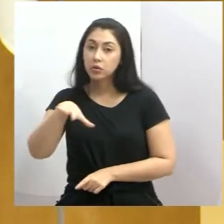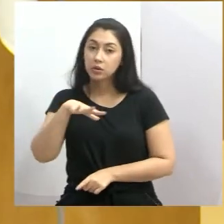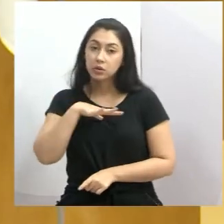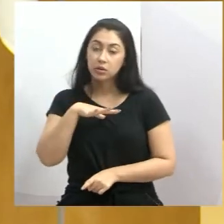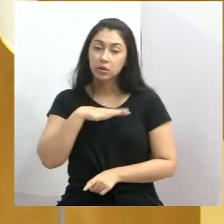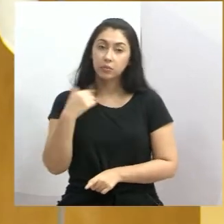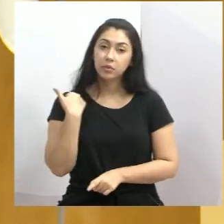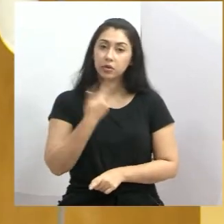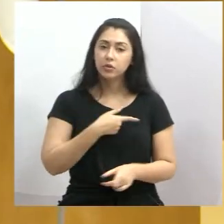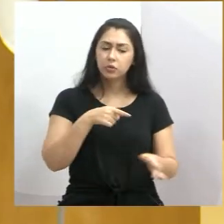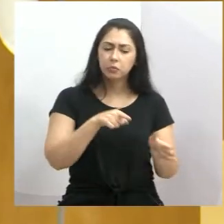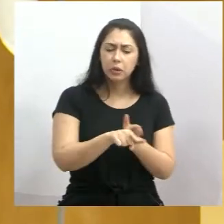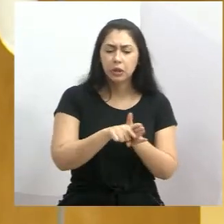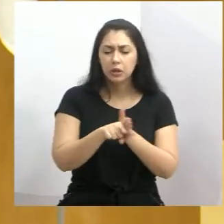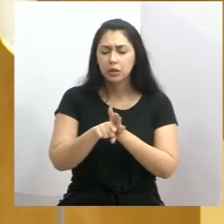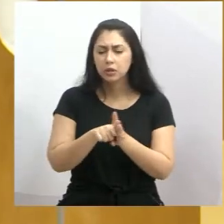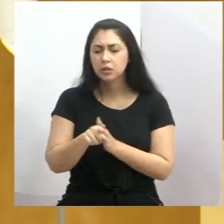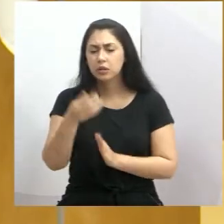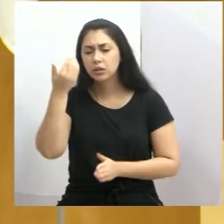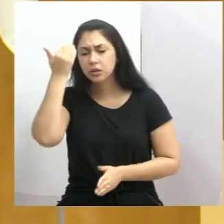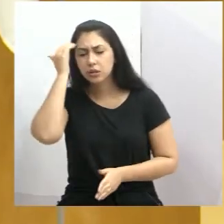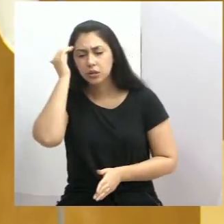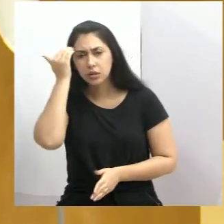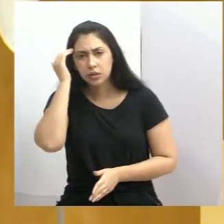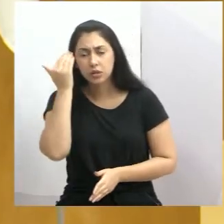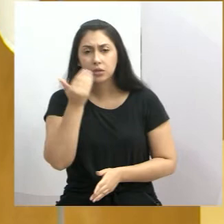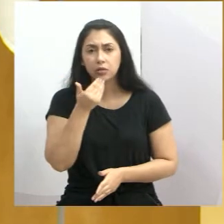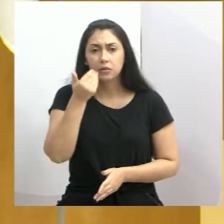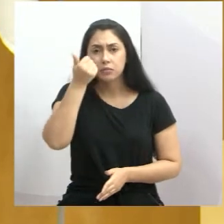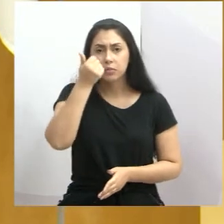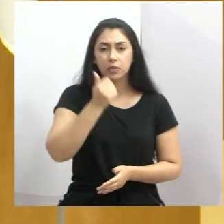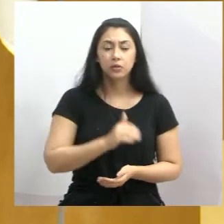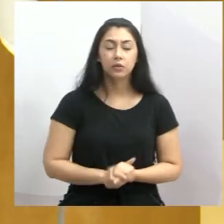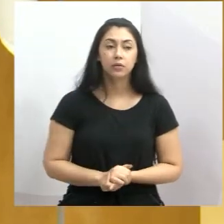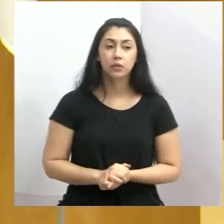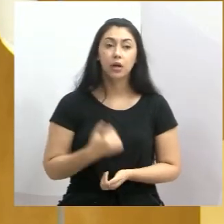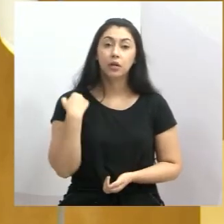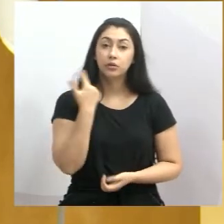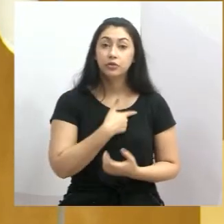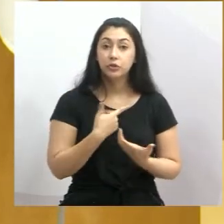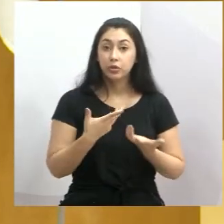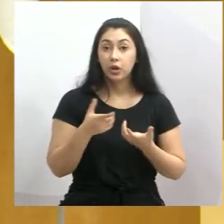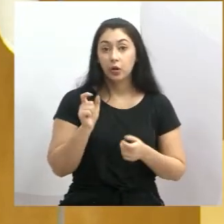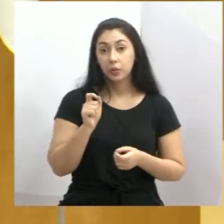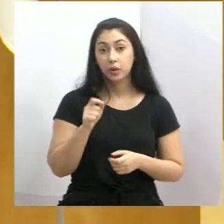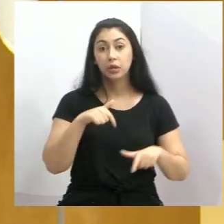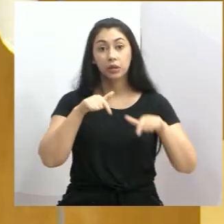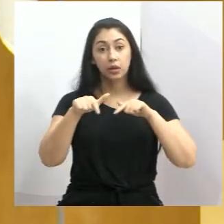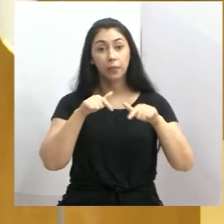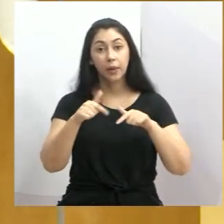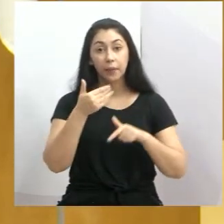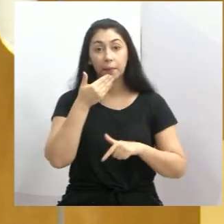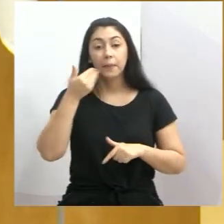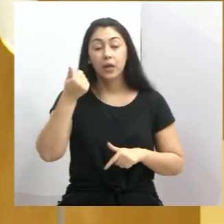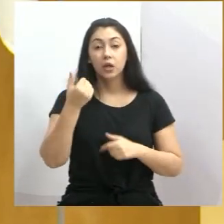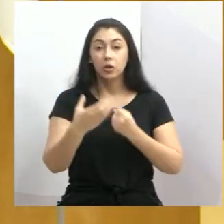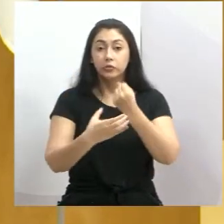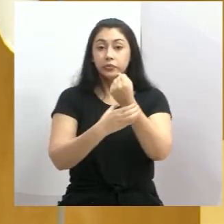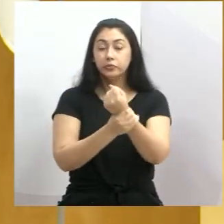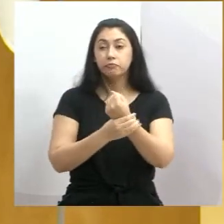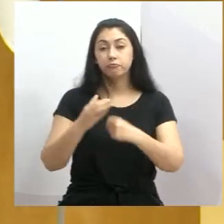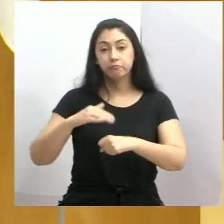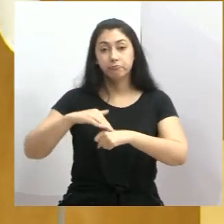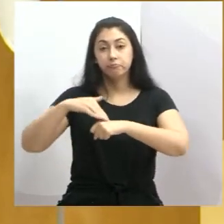a gente se aprofunde um pouco melhor. O que a gente quer, o que a gente espera é trabalhar para dar um pouquinho mais de segurança para a